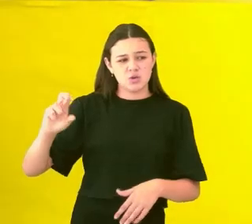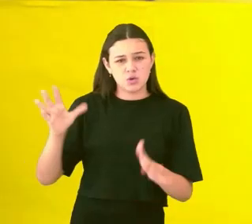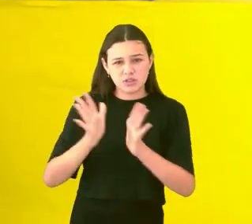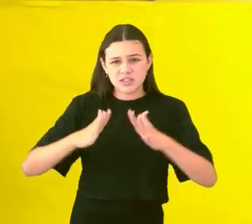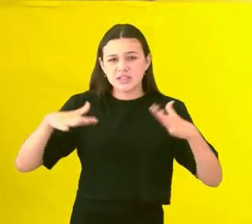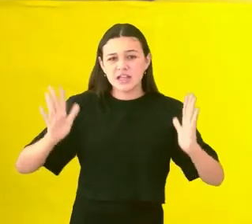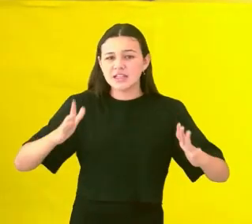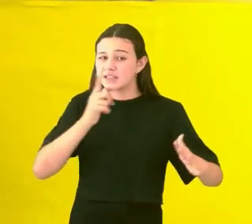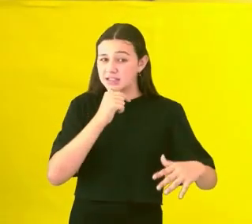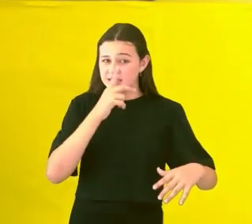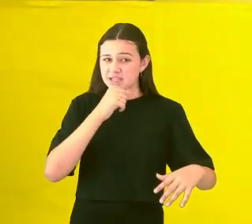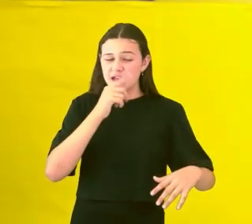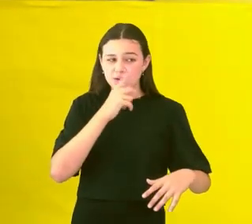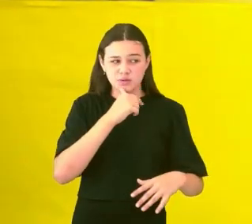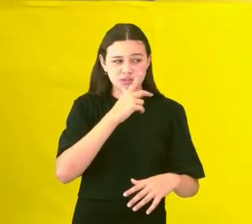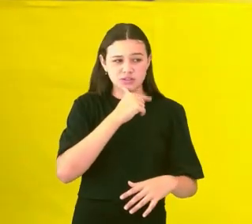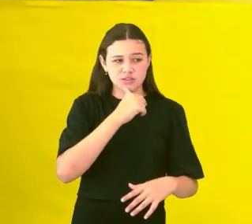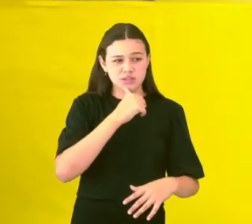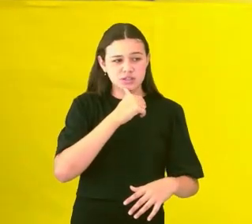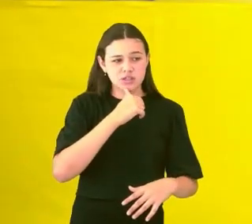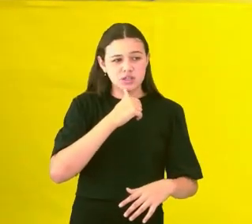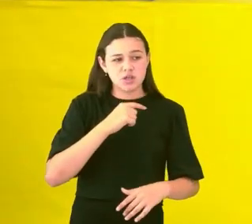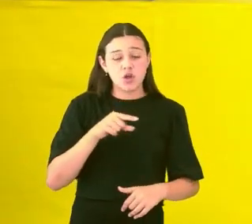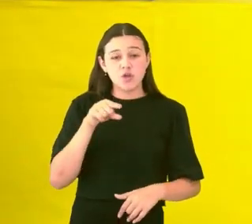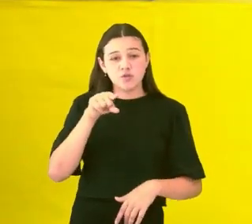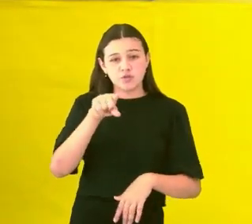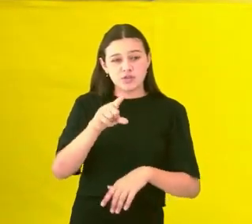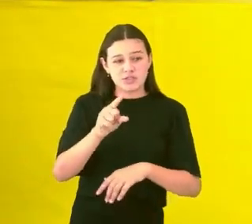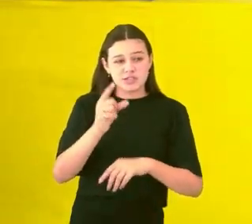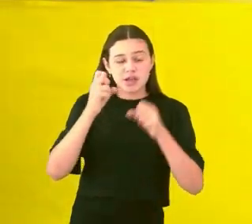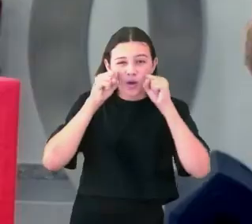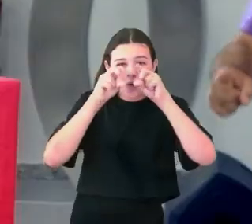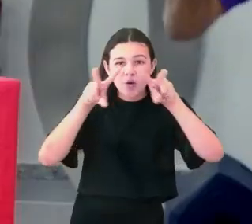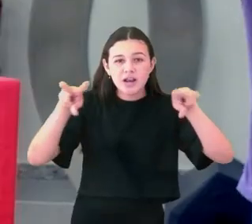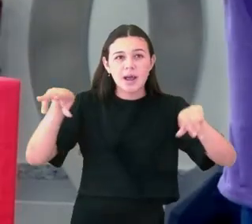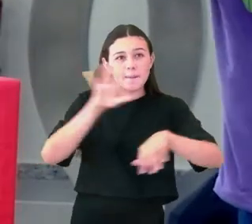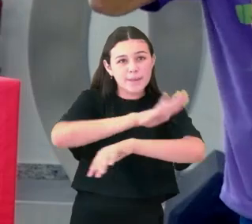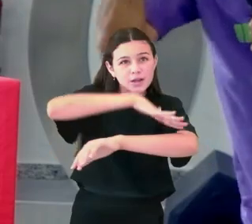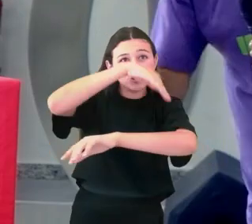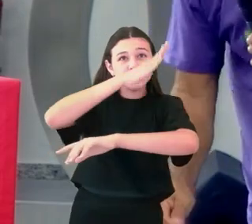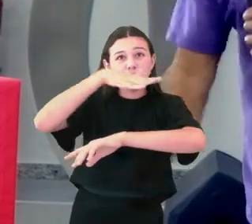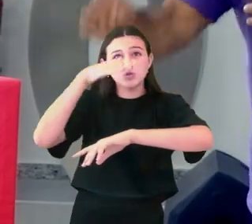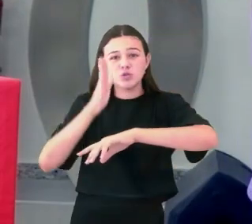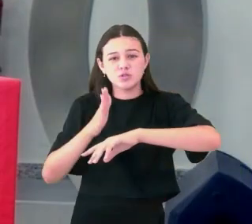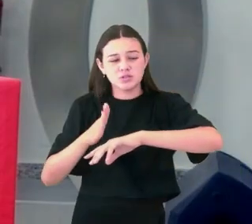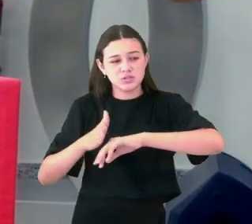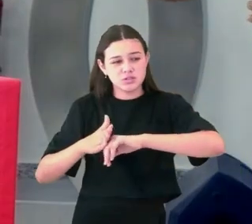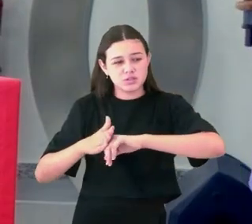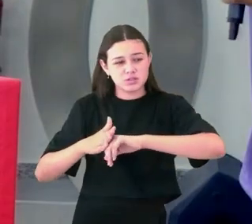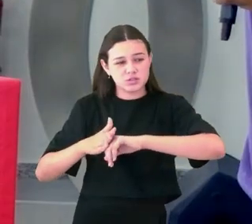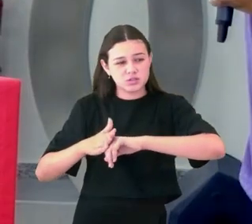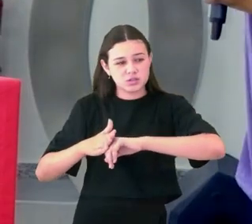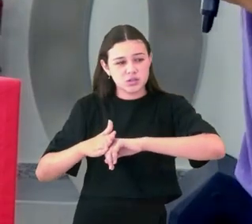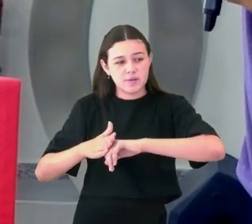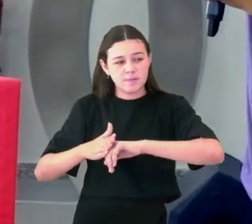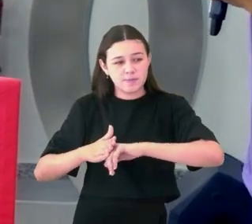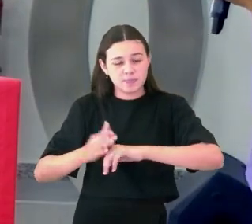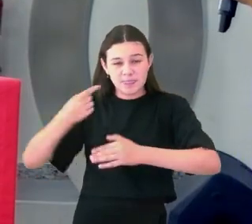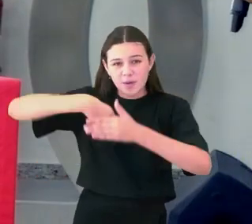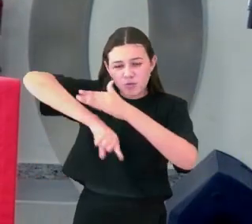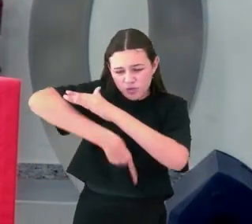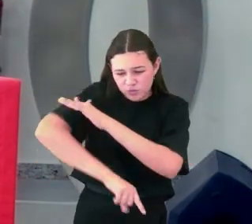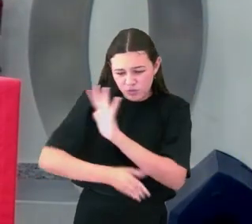para os montes, quando você olhar para as profundidades dos vales, acredite, Deus realizou, Deus criou, formou,